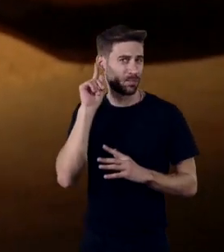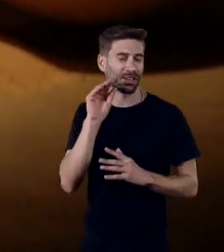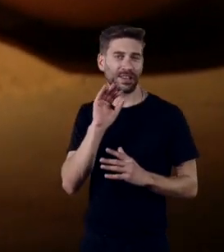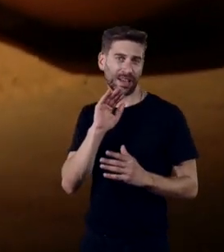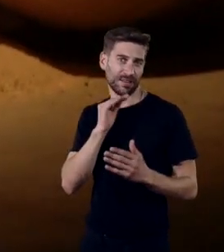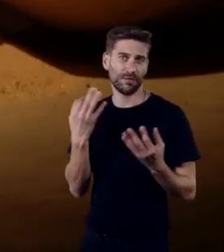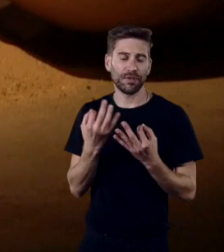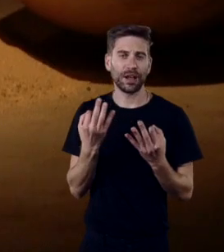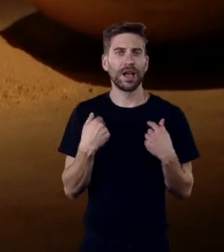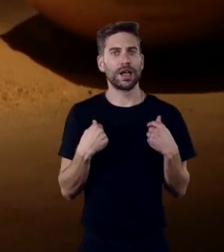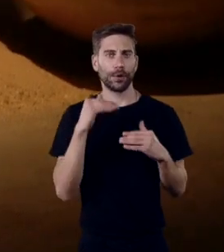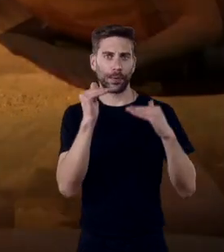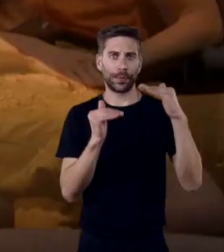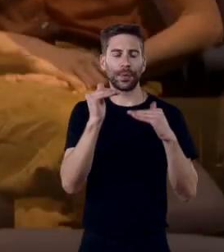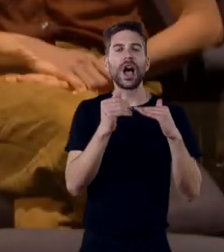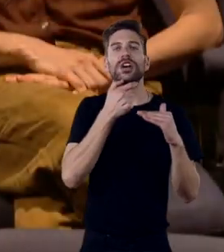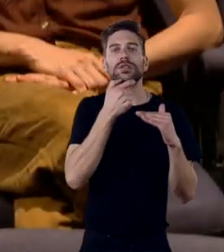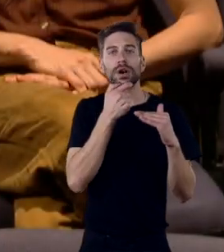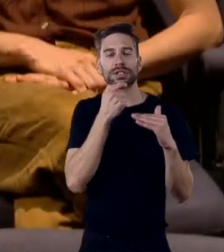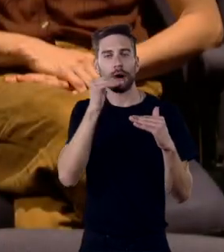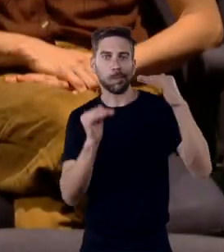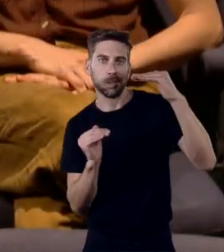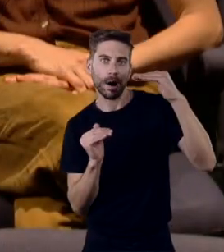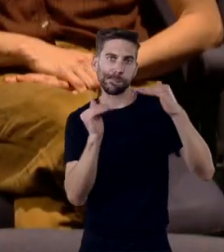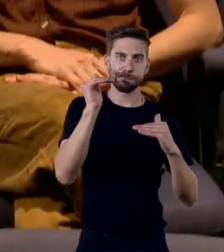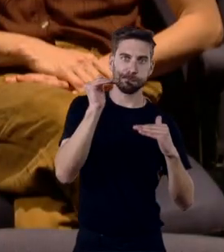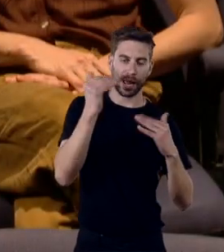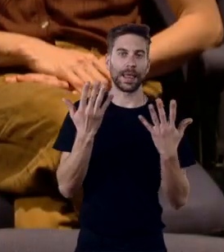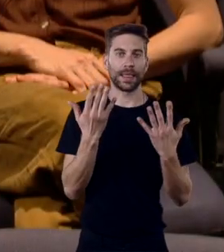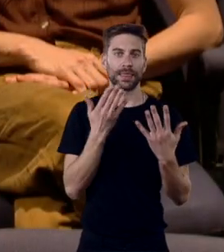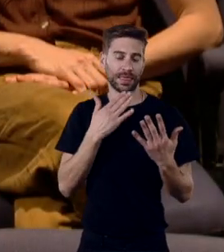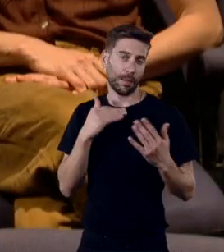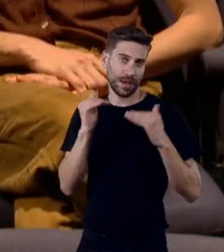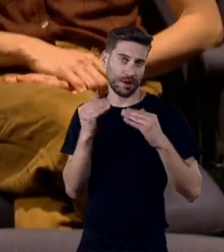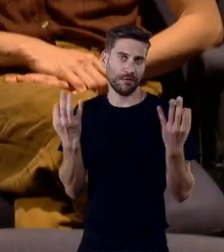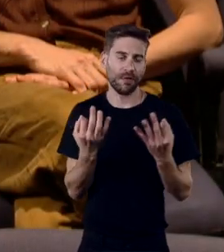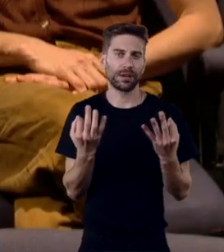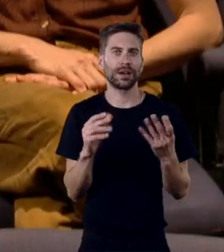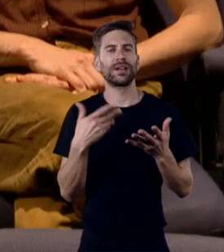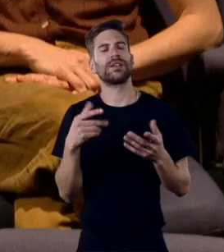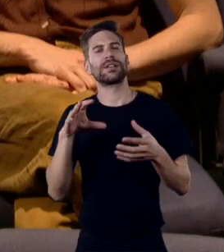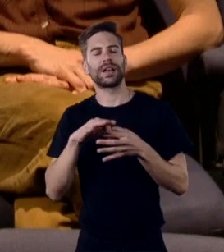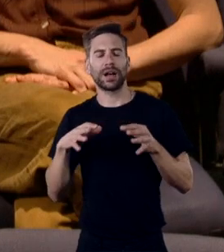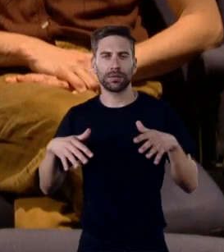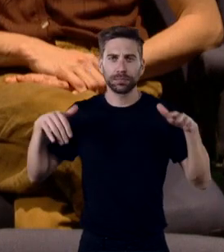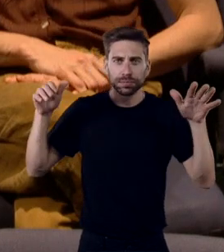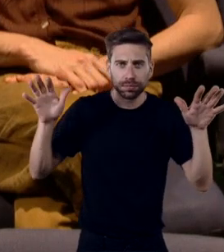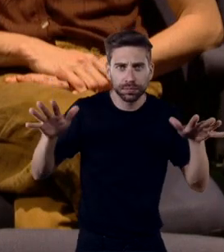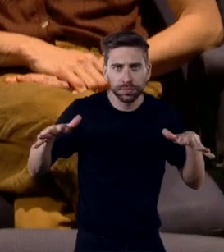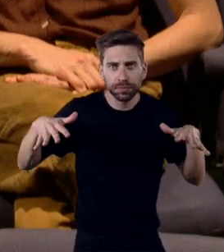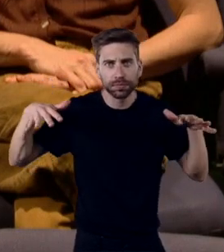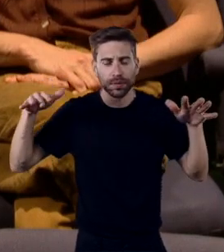eu só encontro equilíbrio se eu tiver coragem de desequilibrar, não é? E então, na gravidade e na leveza, há também essa duplicidade,